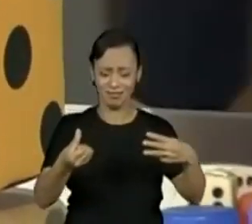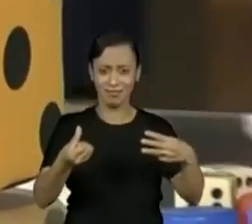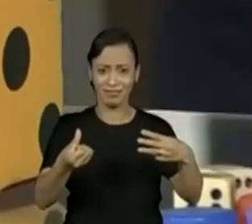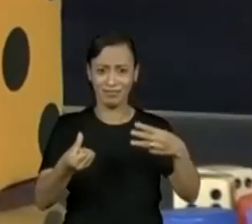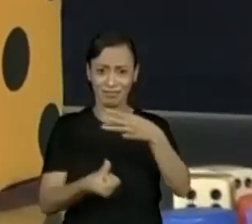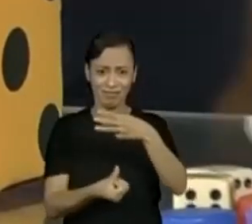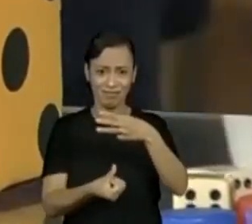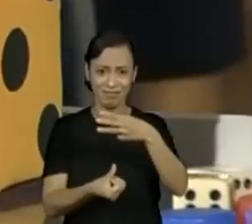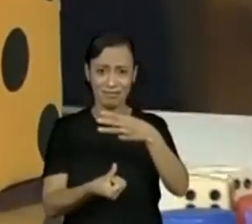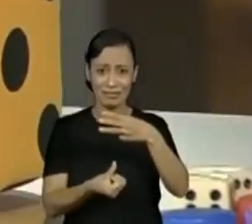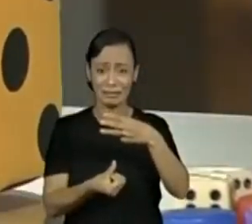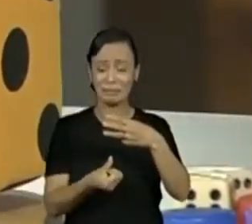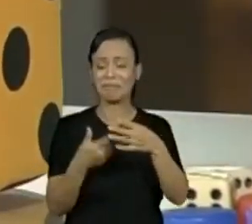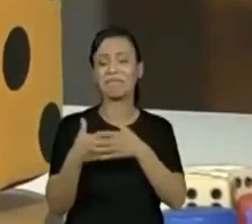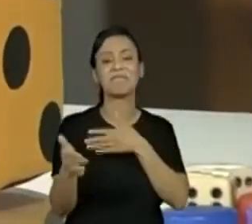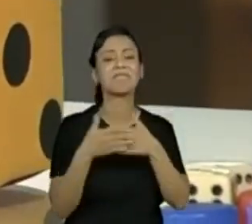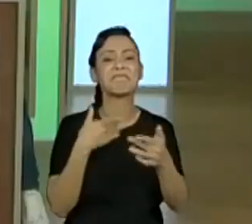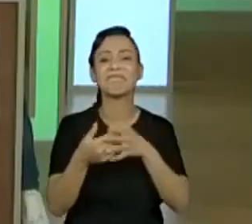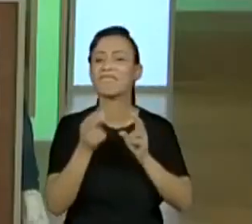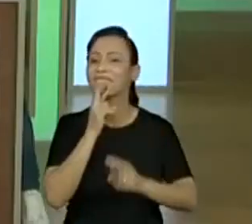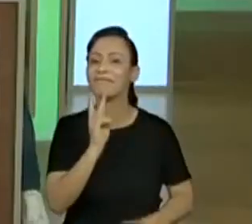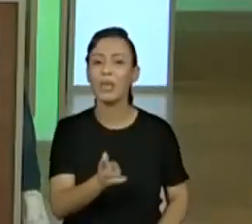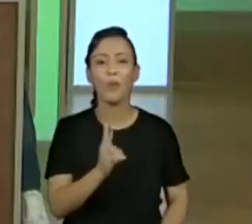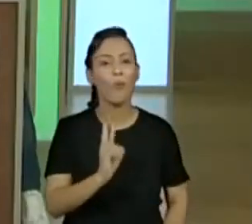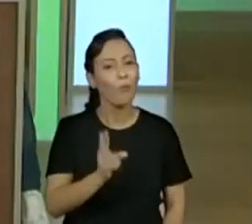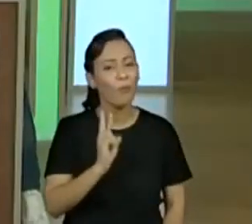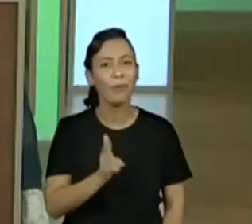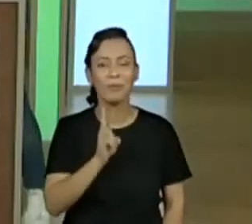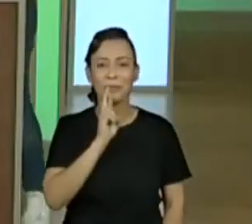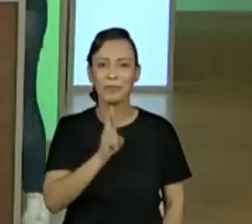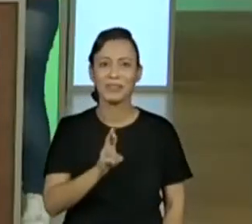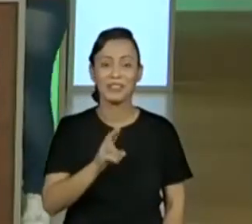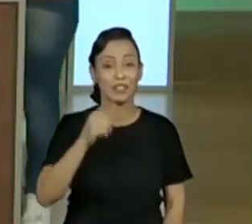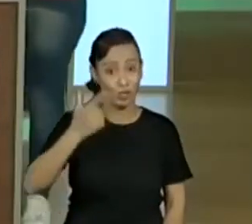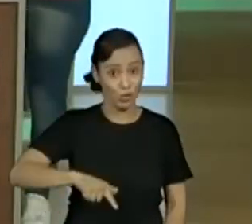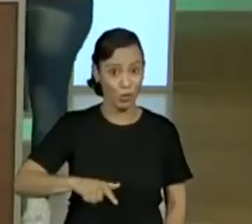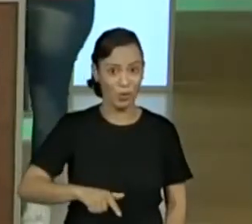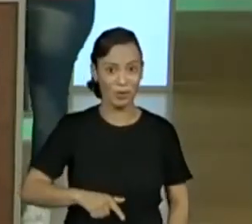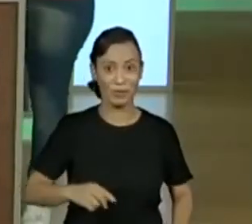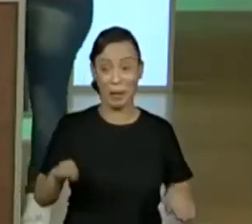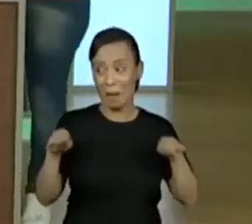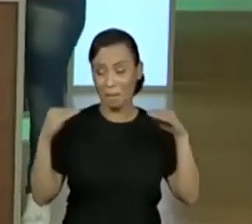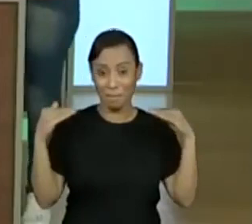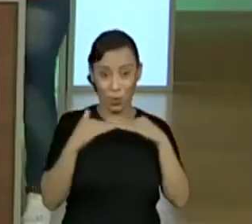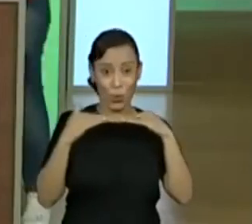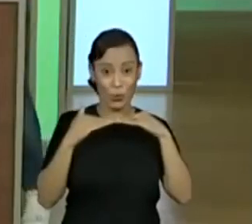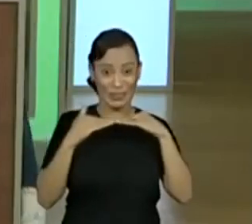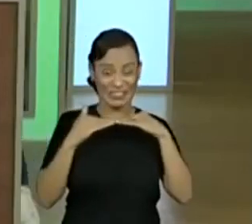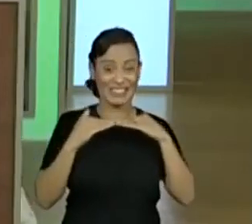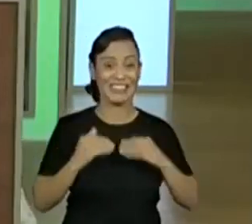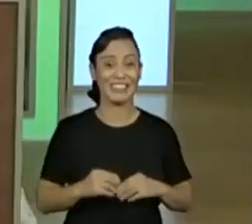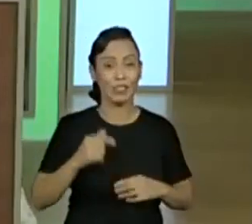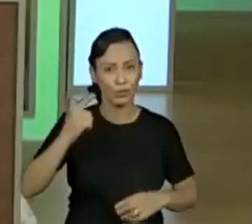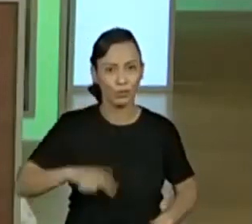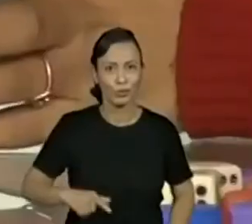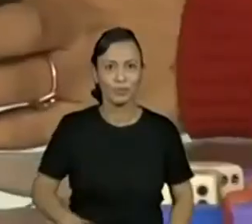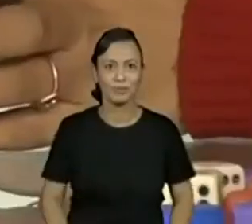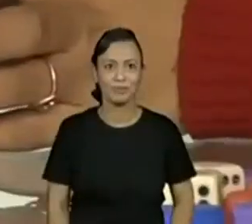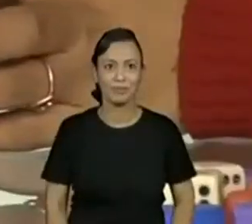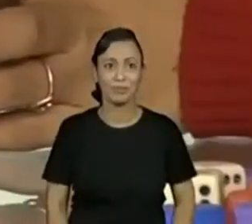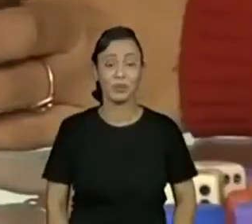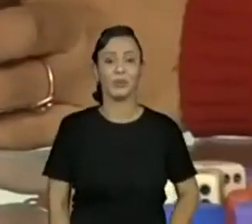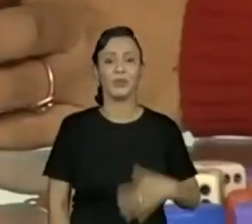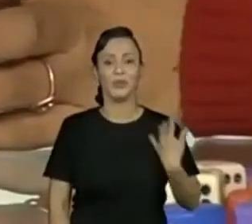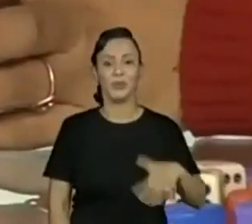Vamos, só para ver quem ganha nesse jogo de dados. Melhor de 3, hein? olha lá. Vamos lá. Vamos lá. Olha, professora, quanto que ela